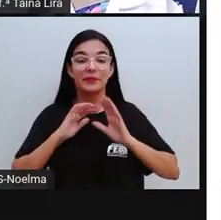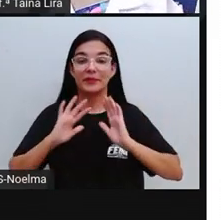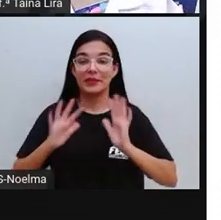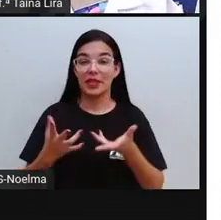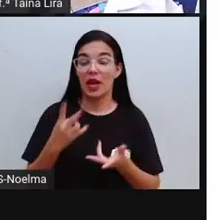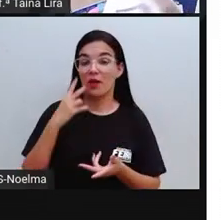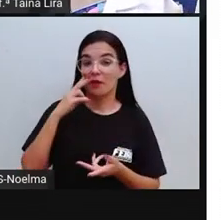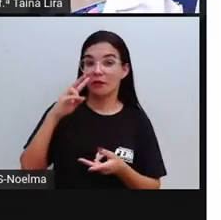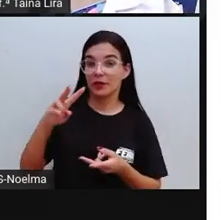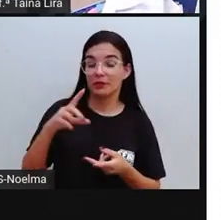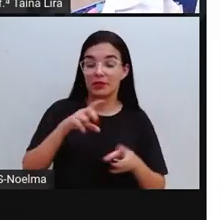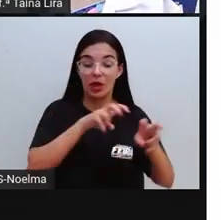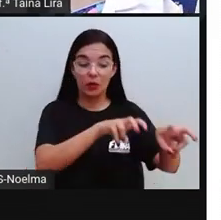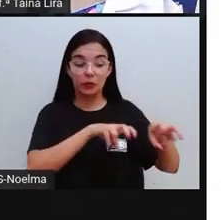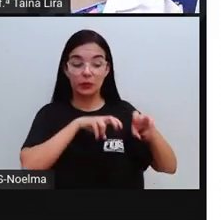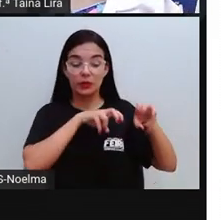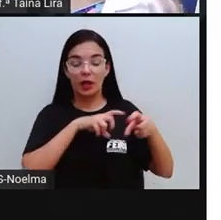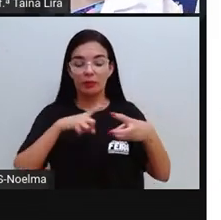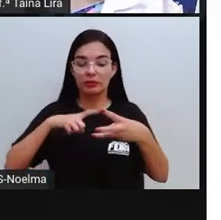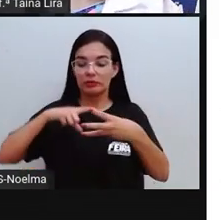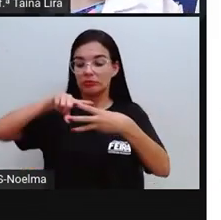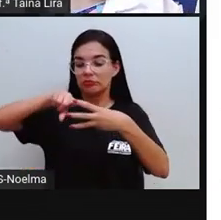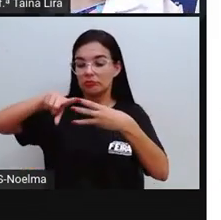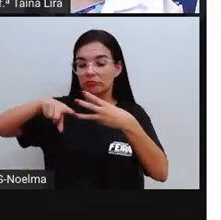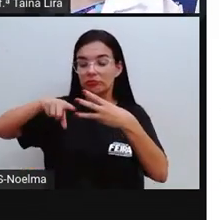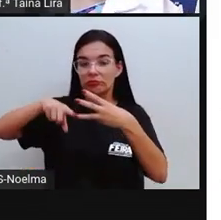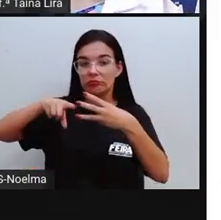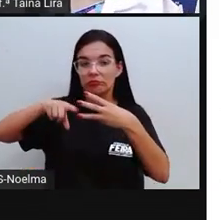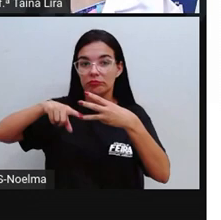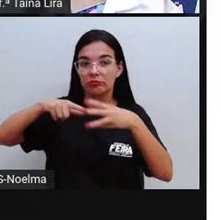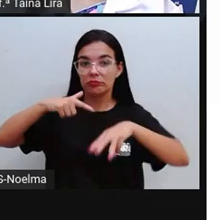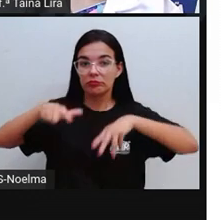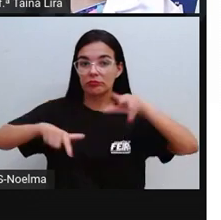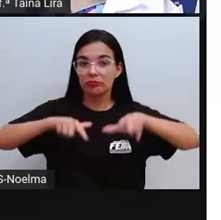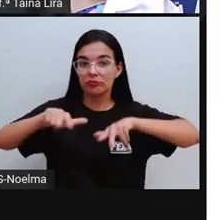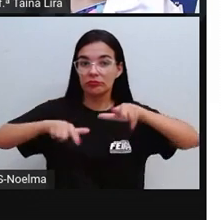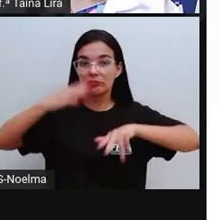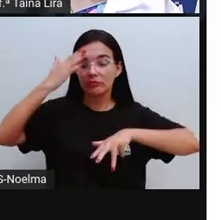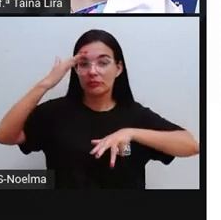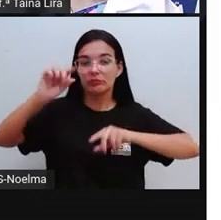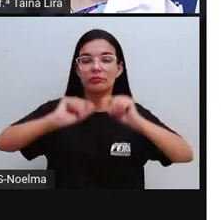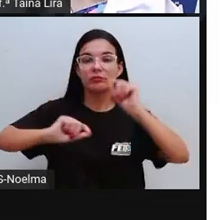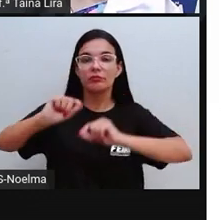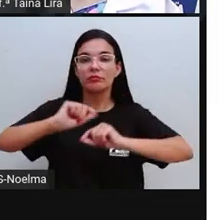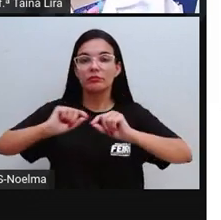campo tem três atividades econômicas aí principais, não é? Que foram o que mesmo?